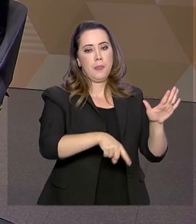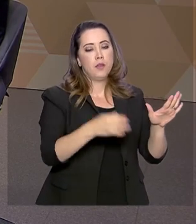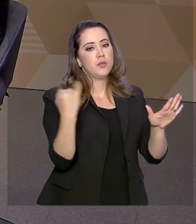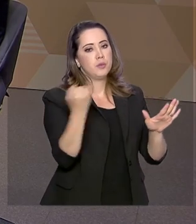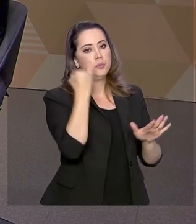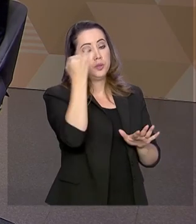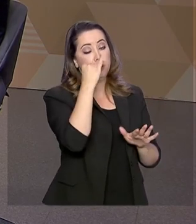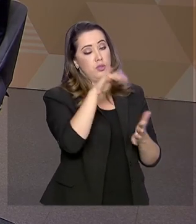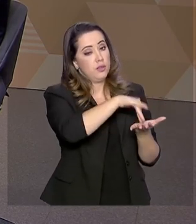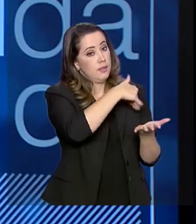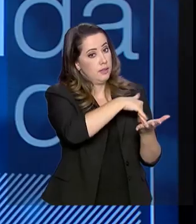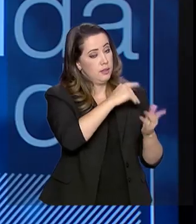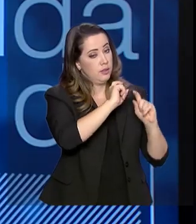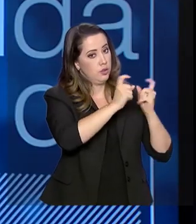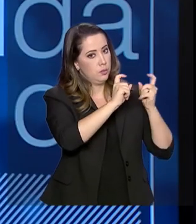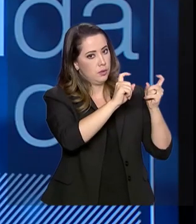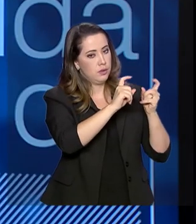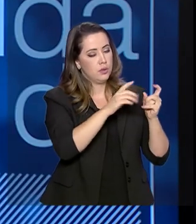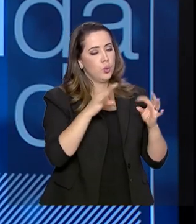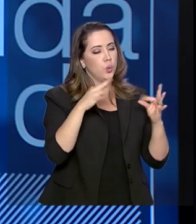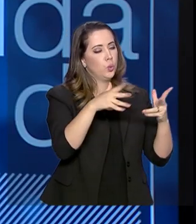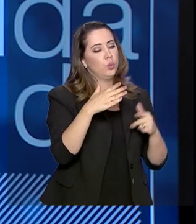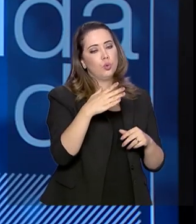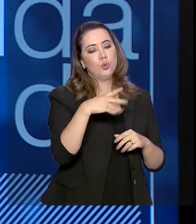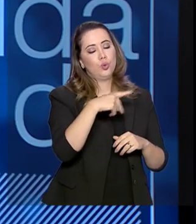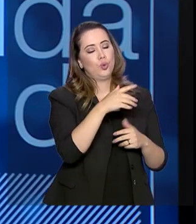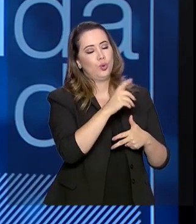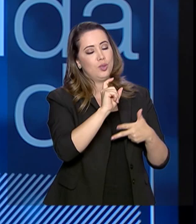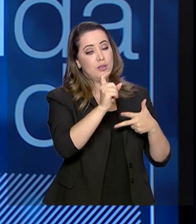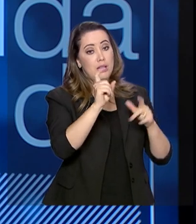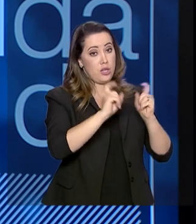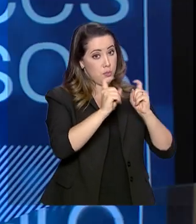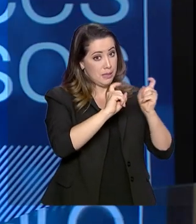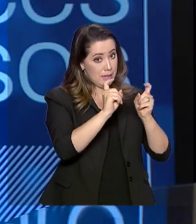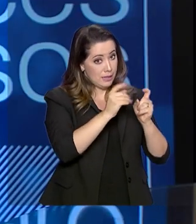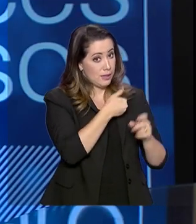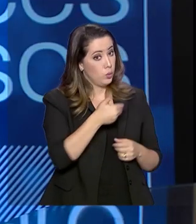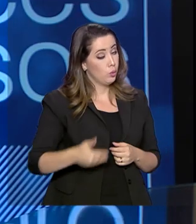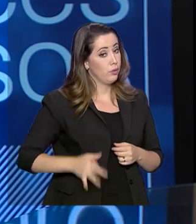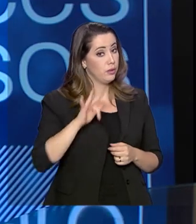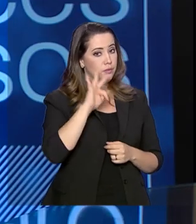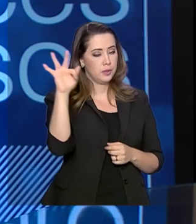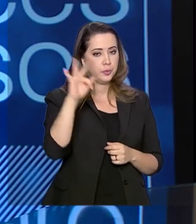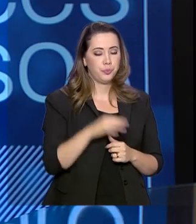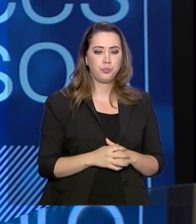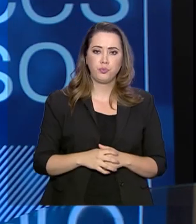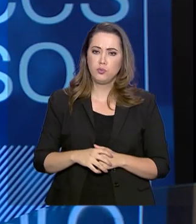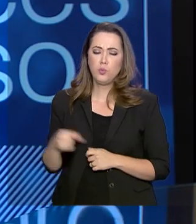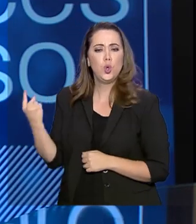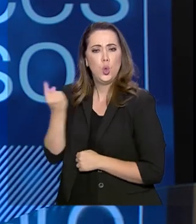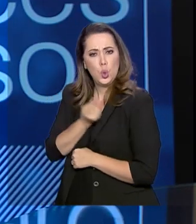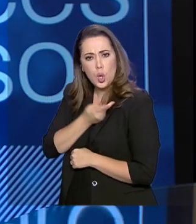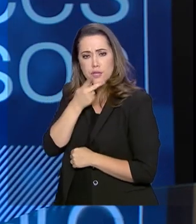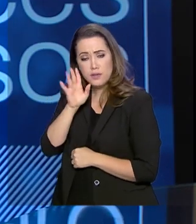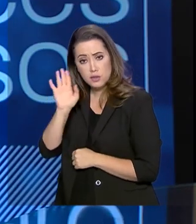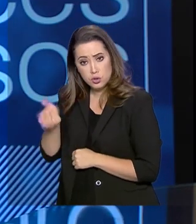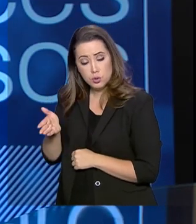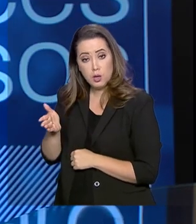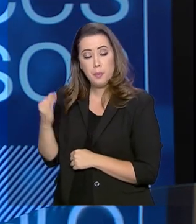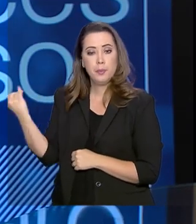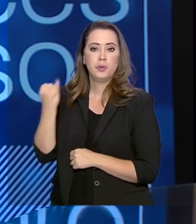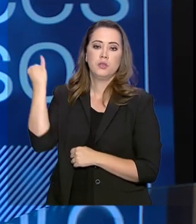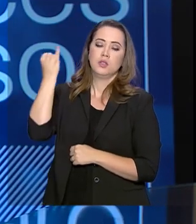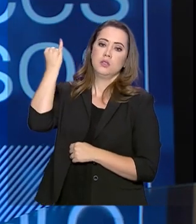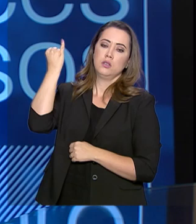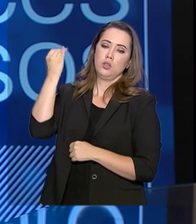braços da Secretaria de Gestão em toda a administração pública federal. Agora, gente está falando bastante dessa questão em